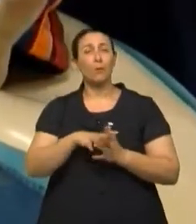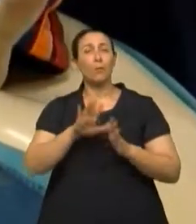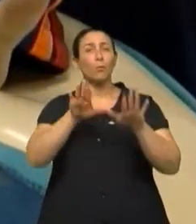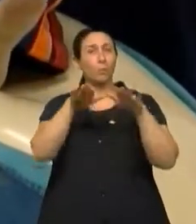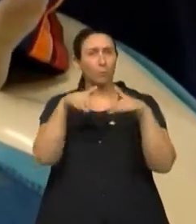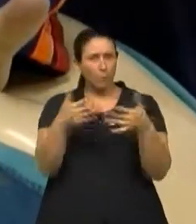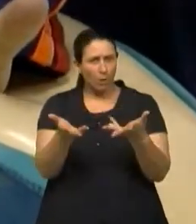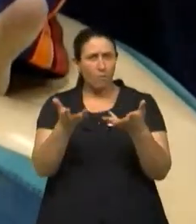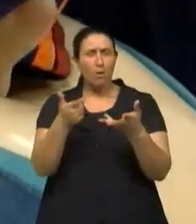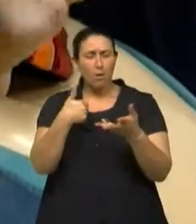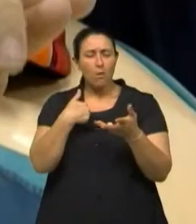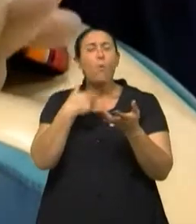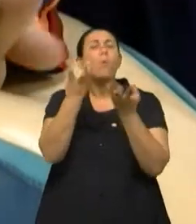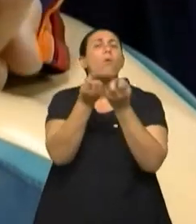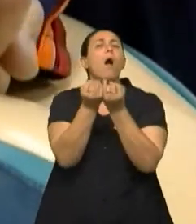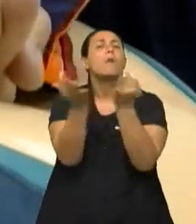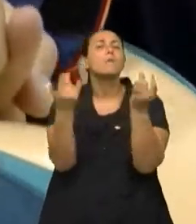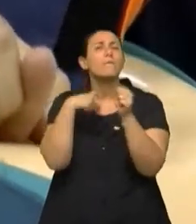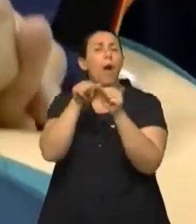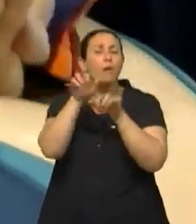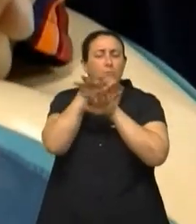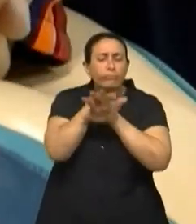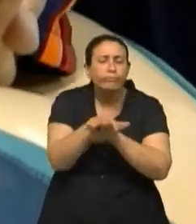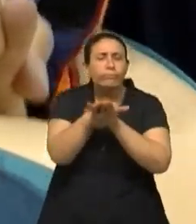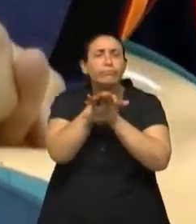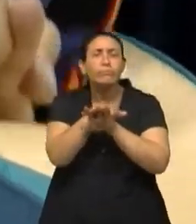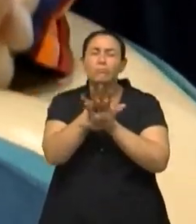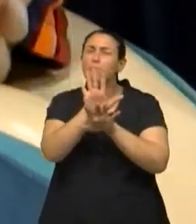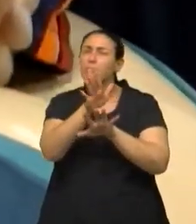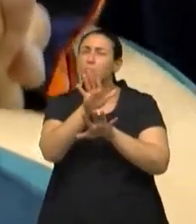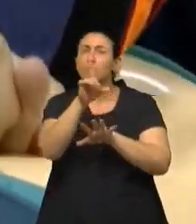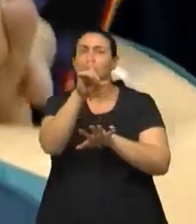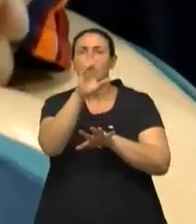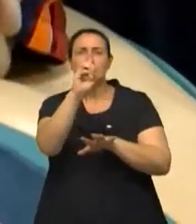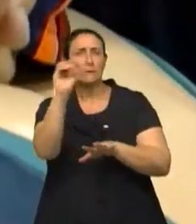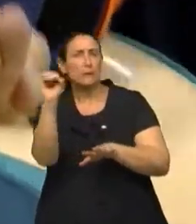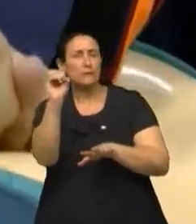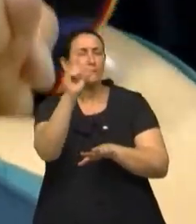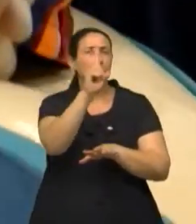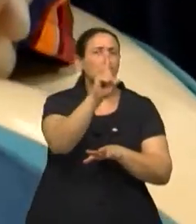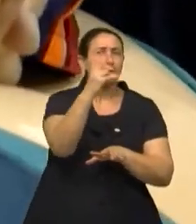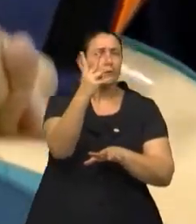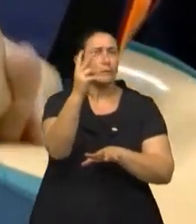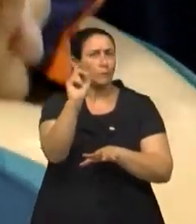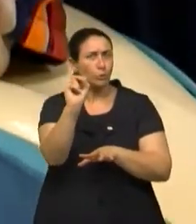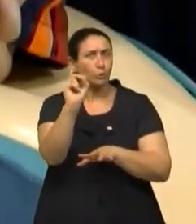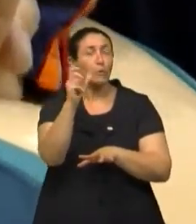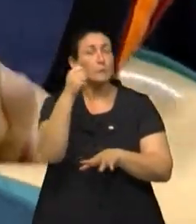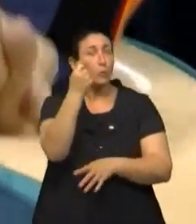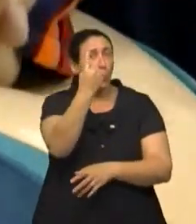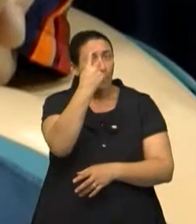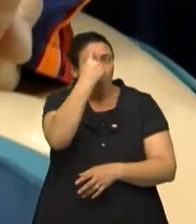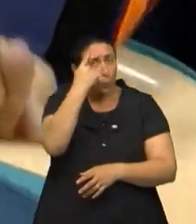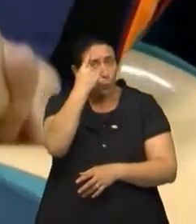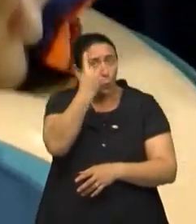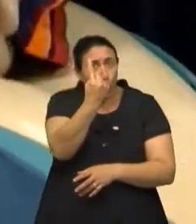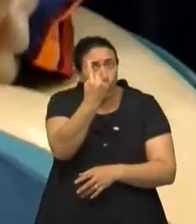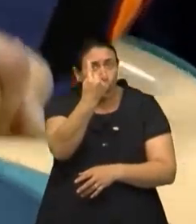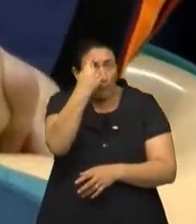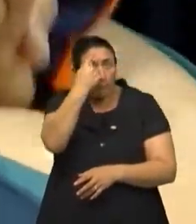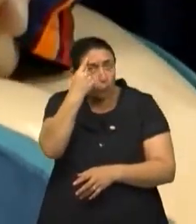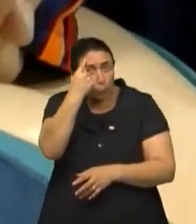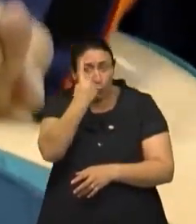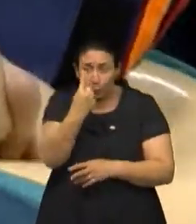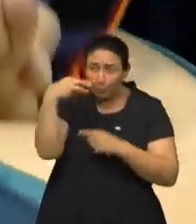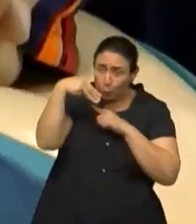Quantas compressões eu vou fazer, né? Em torno de 100 a 120 em um minuto. Isso é importante. A gente não